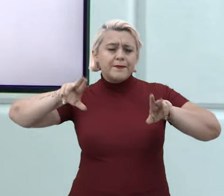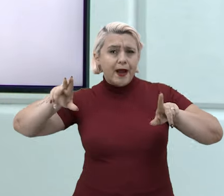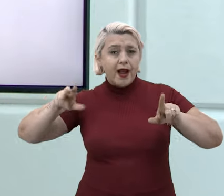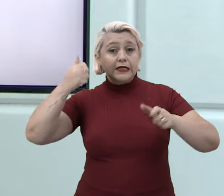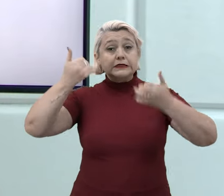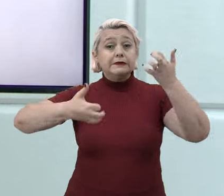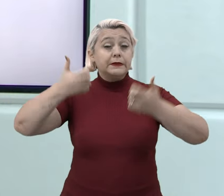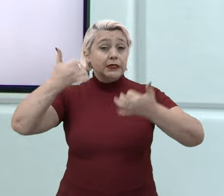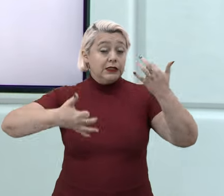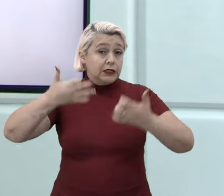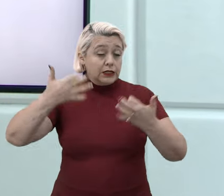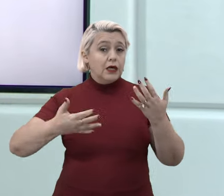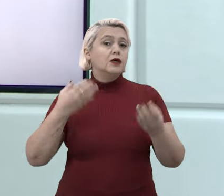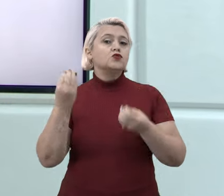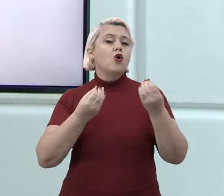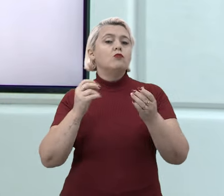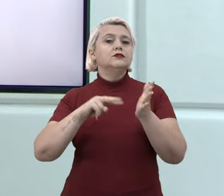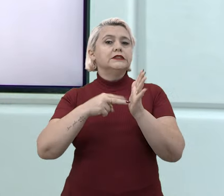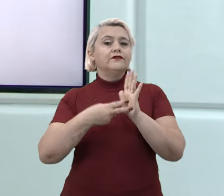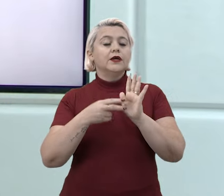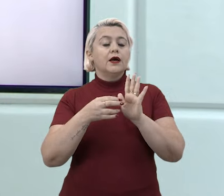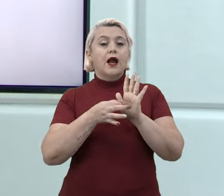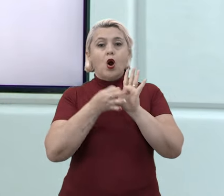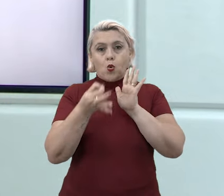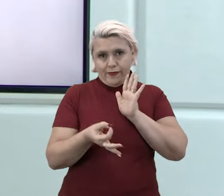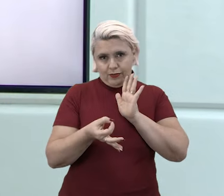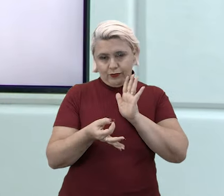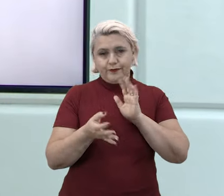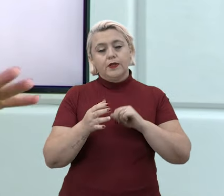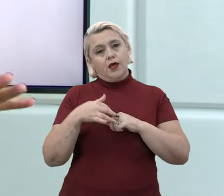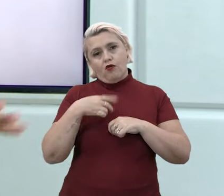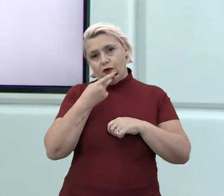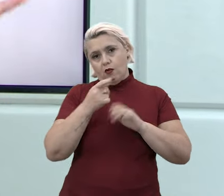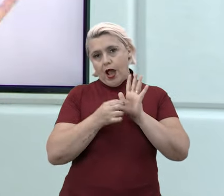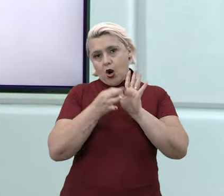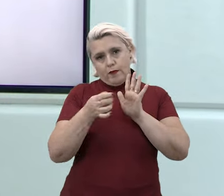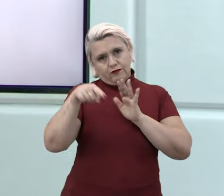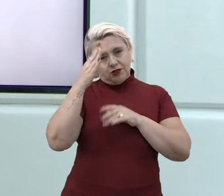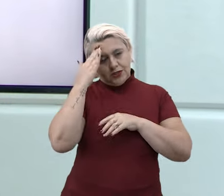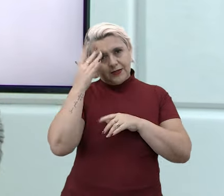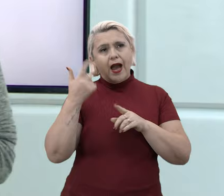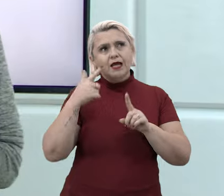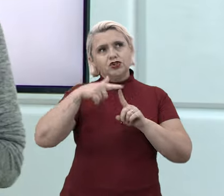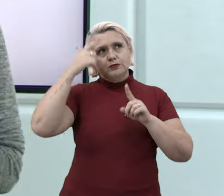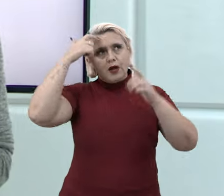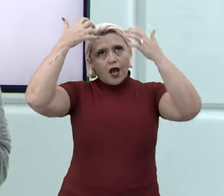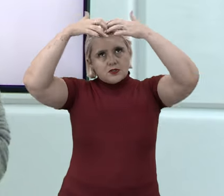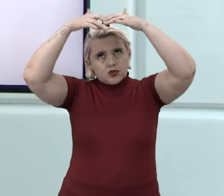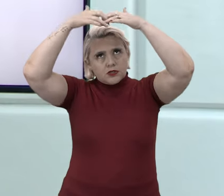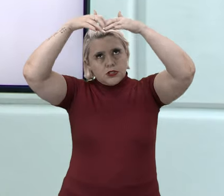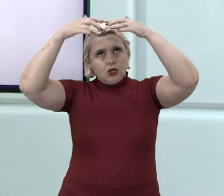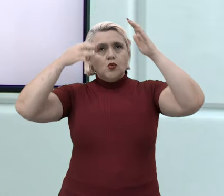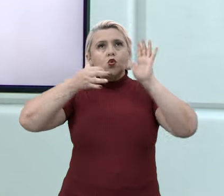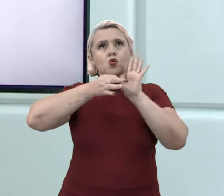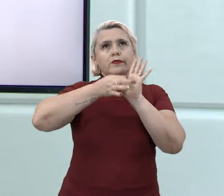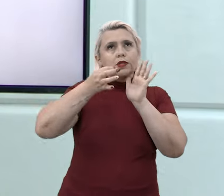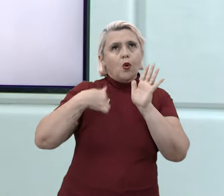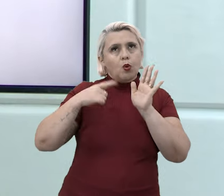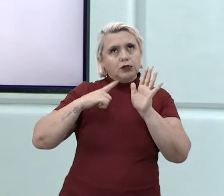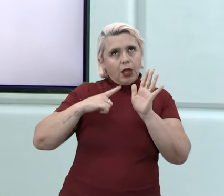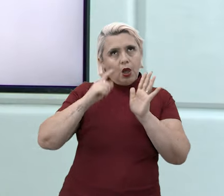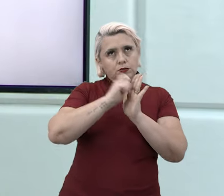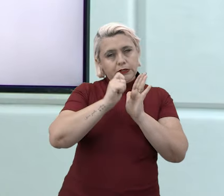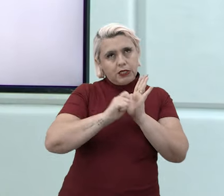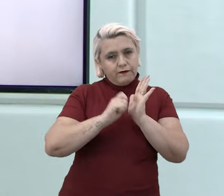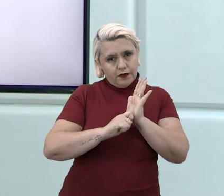explicações do que é um argumento. Então, quando eu falar argumento, você já sabe, ah, é o tipo de raciocínio que eu estou usando, é o tipo